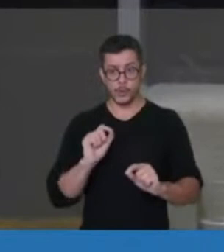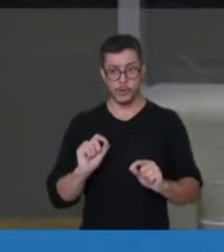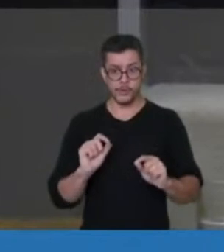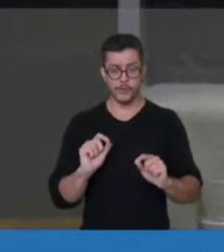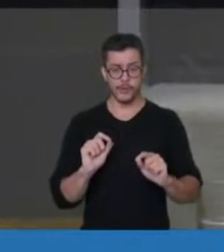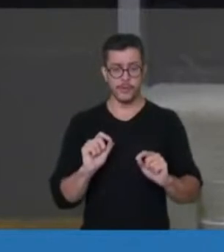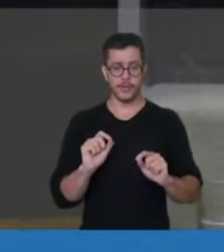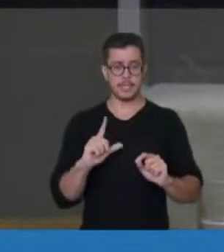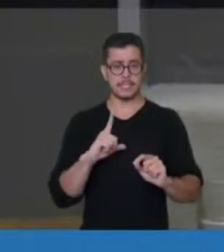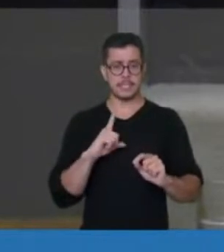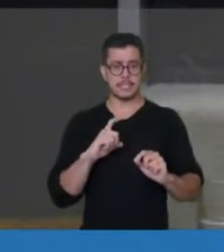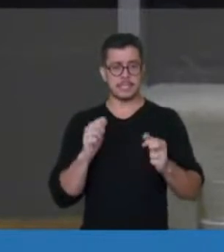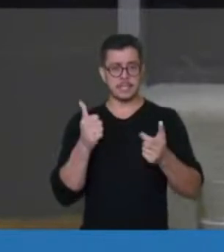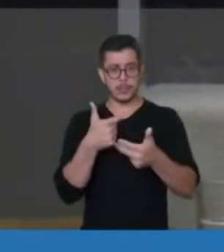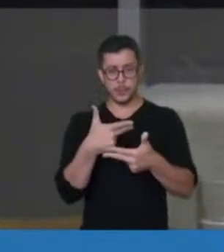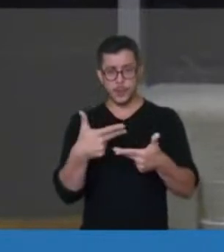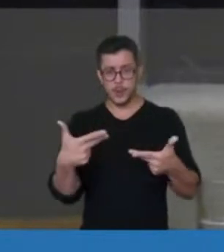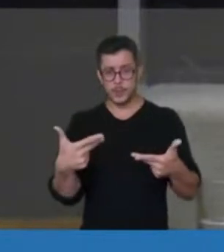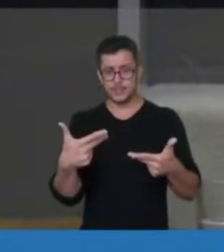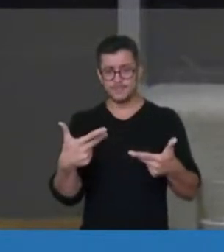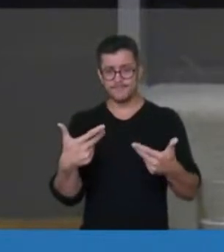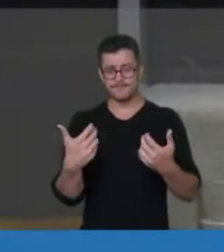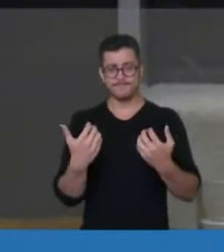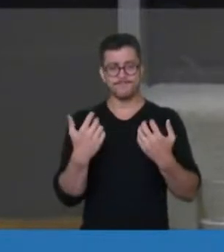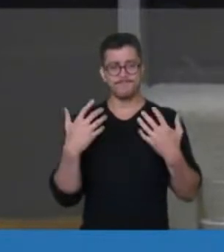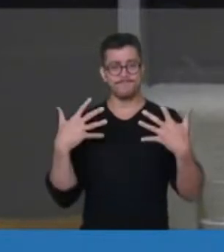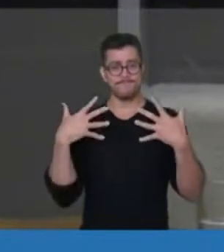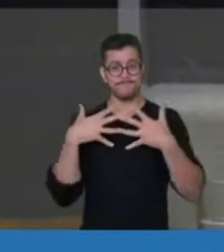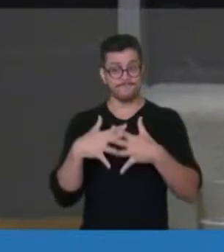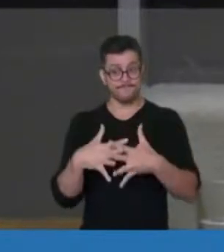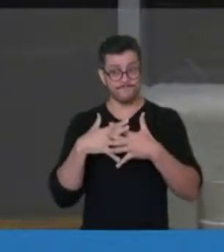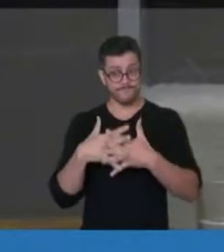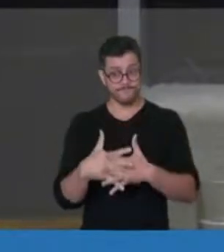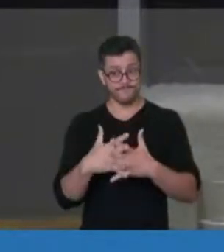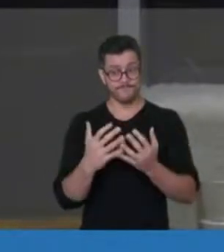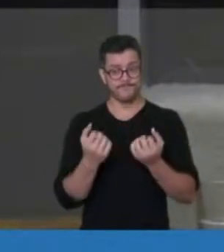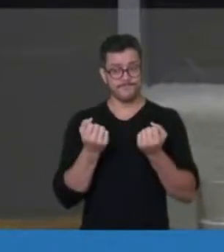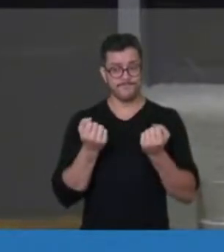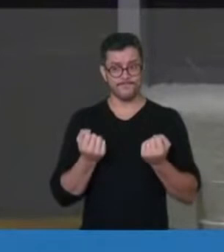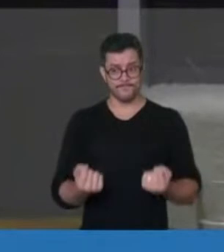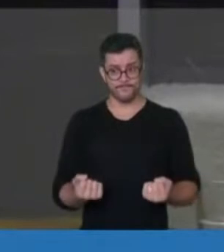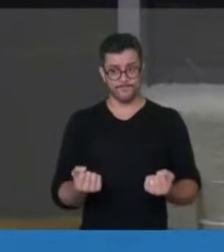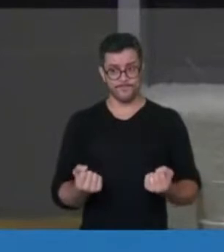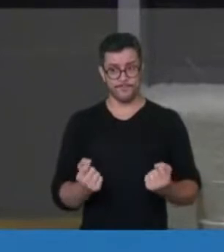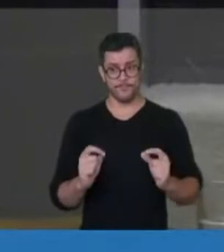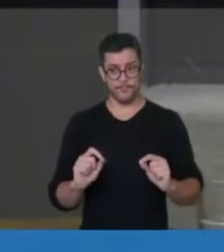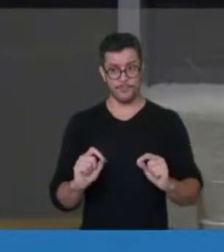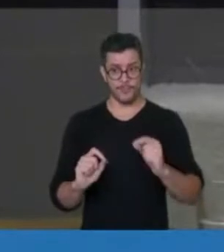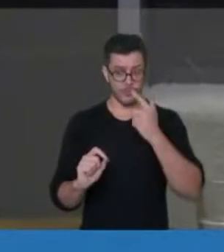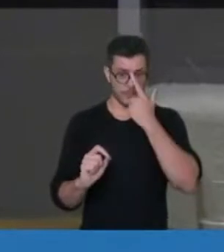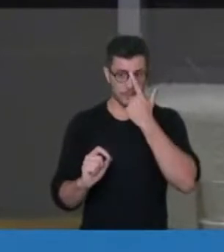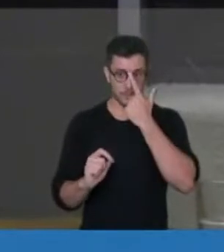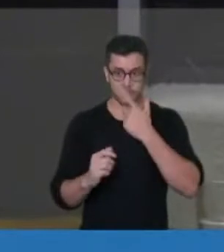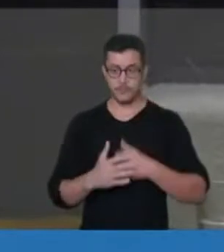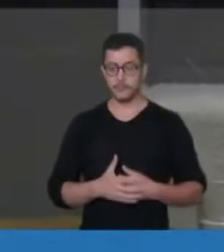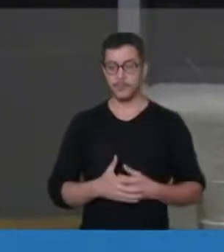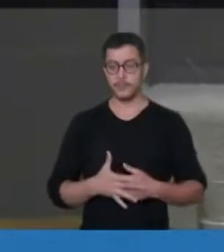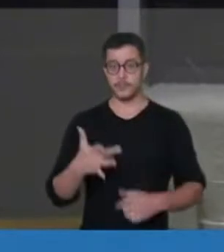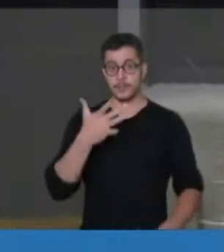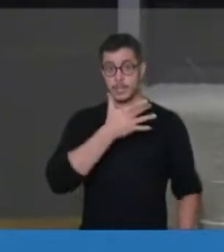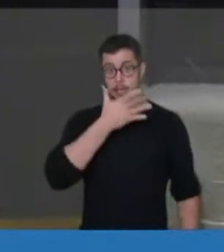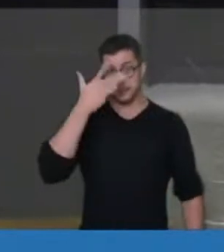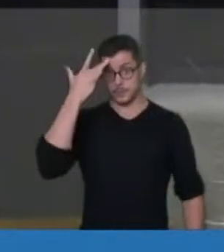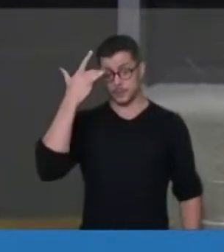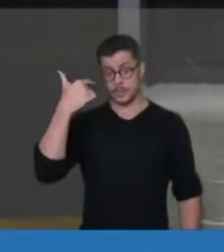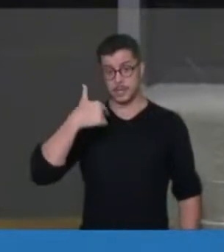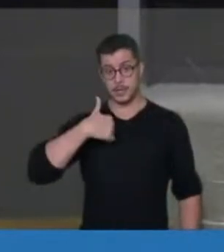que é extremamente profundo e extremamente perverso de que o objeto do teu amor, do teu desejo,